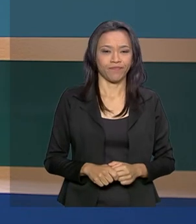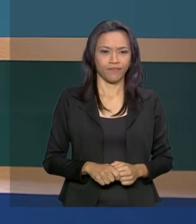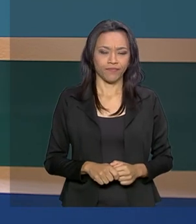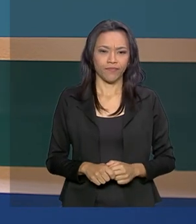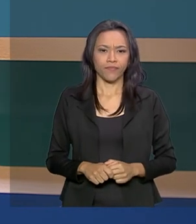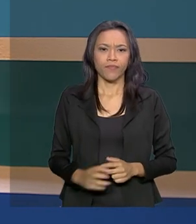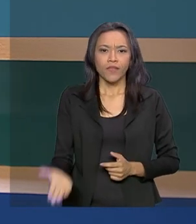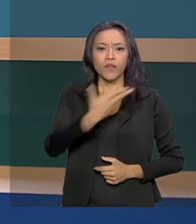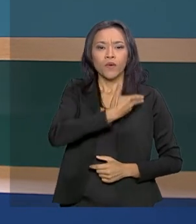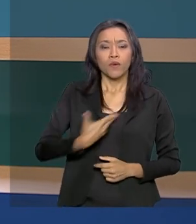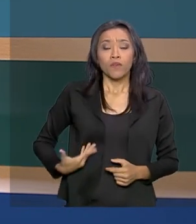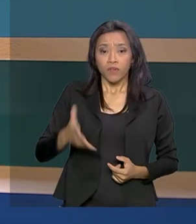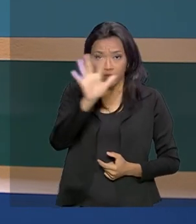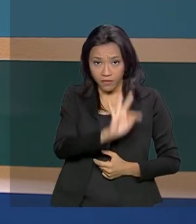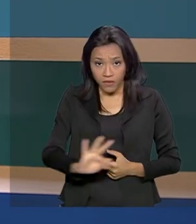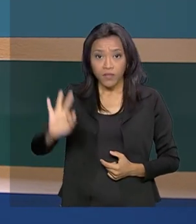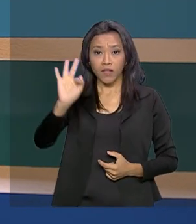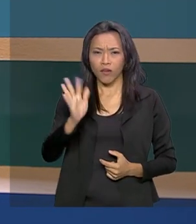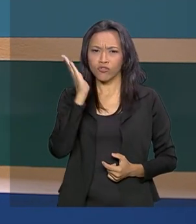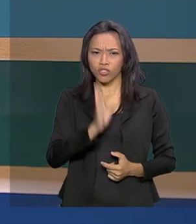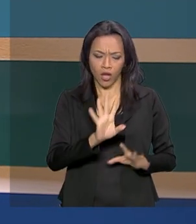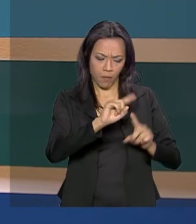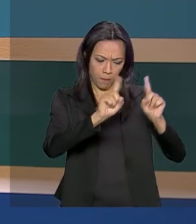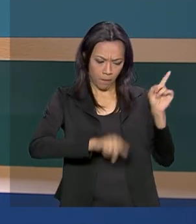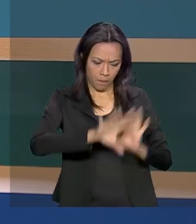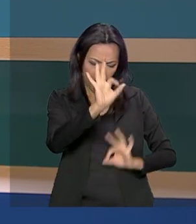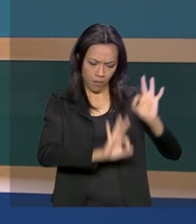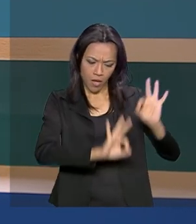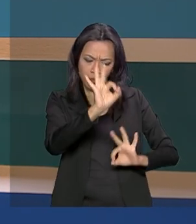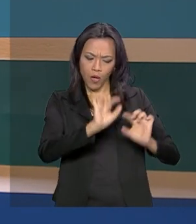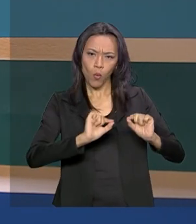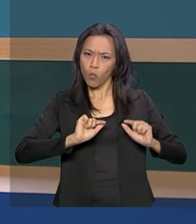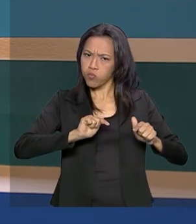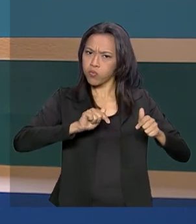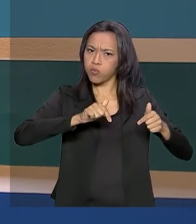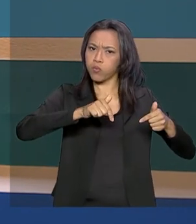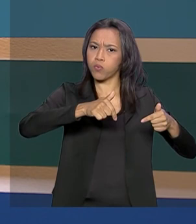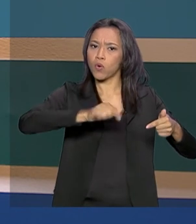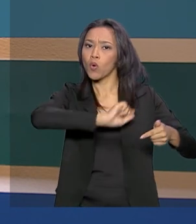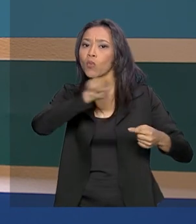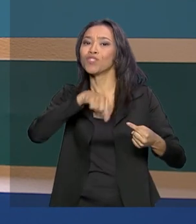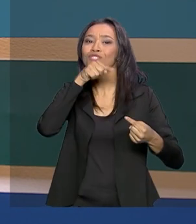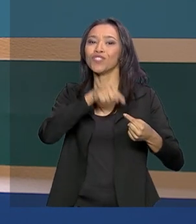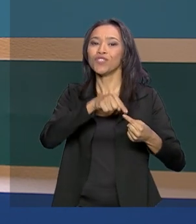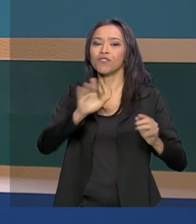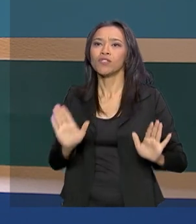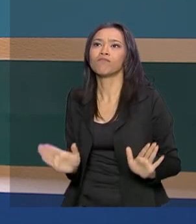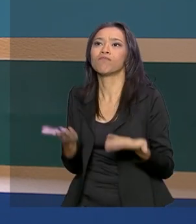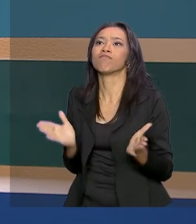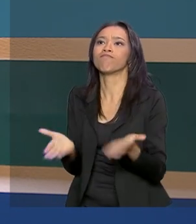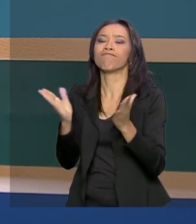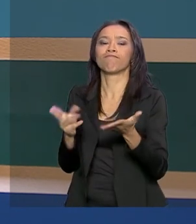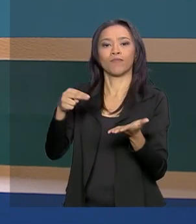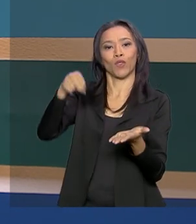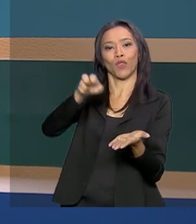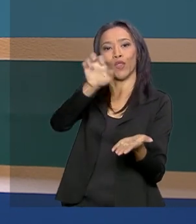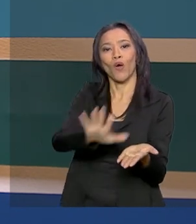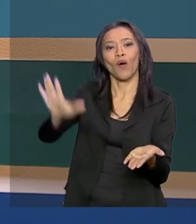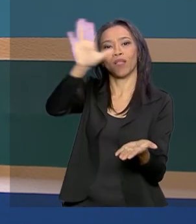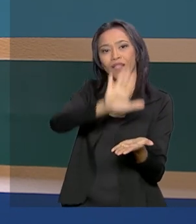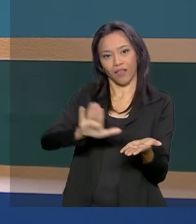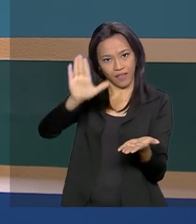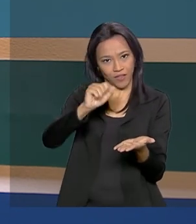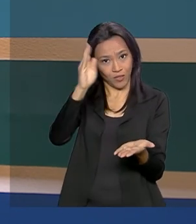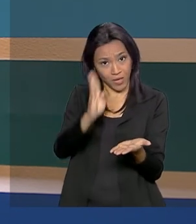O governo federal lançou um plano de ação para desenvolver o interior do Nordeste brasileiro em 2019